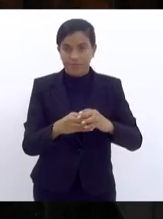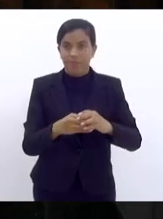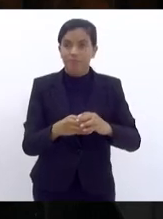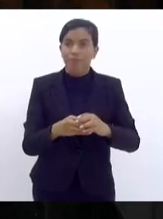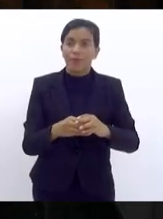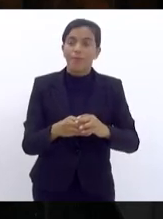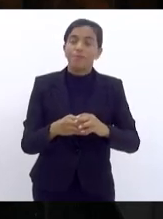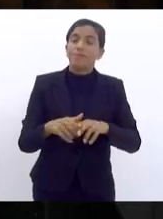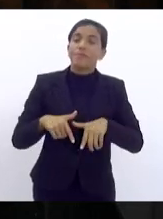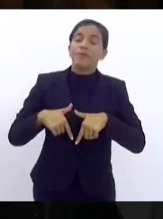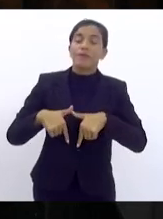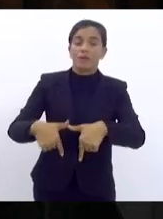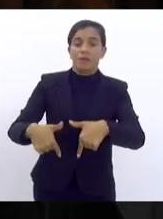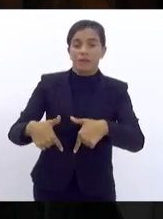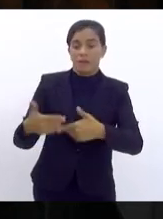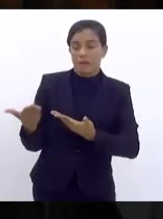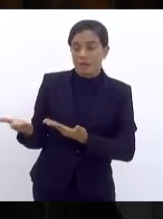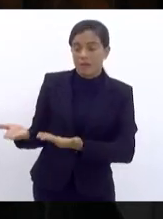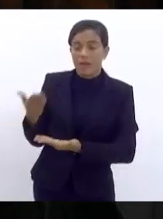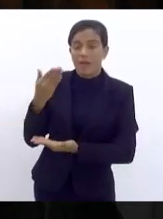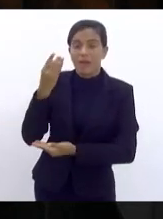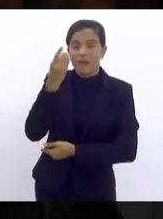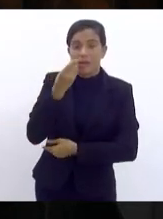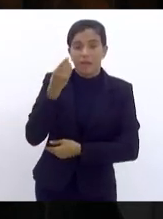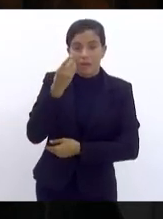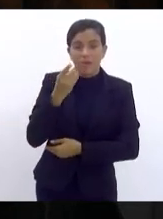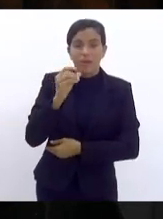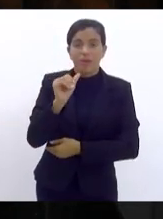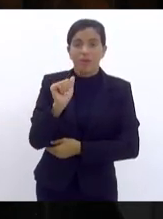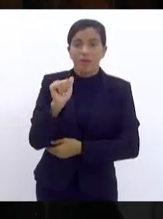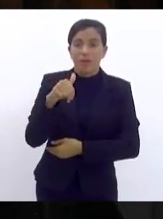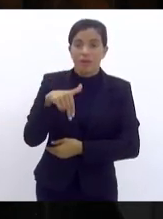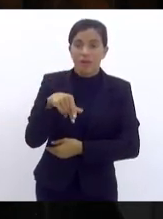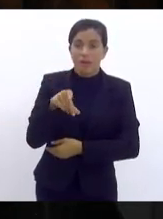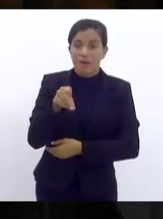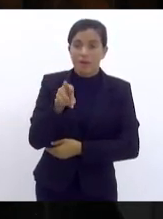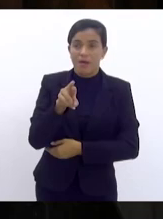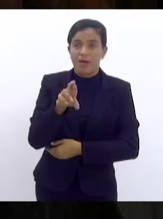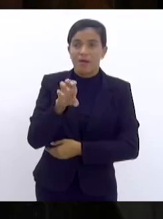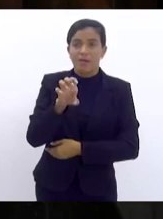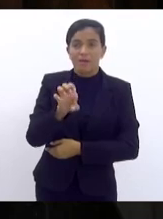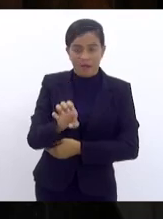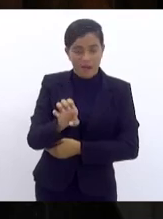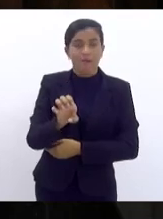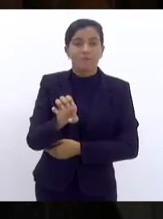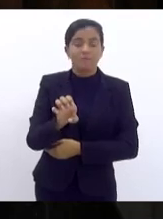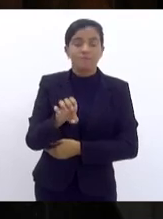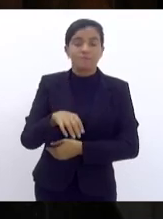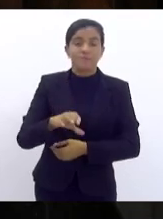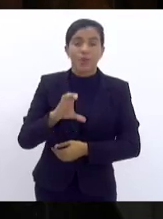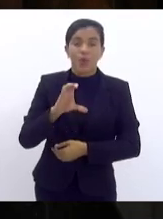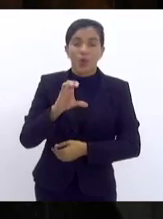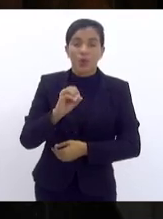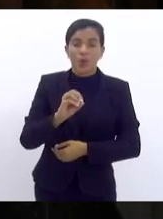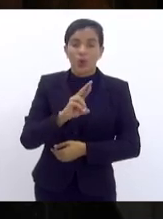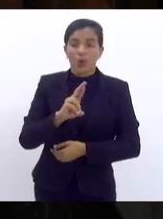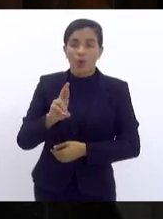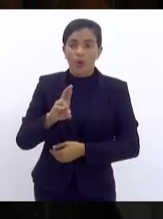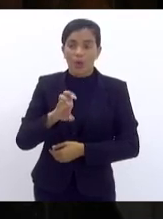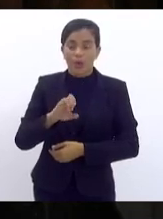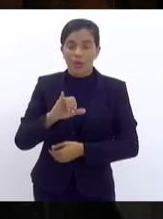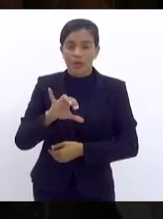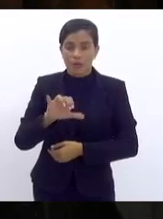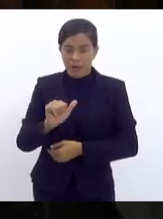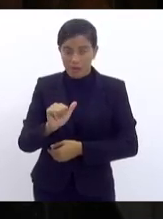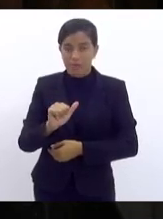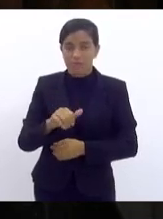exarado pelo deputado André Correia, que previamente foi distribuído